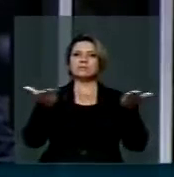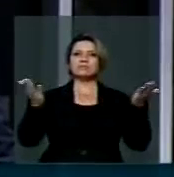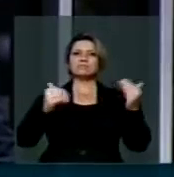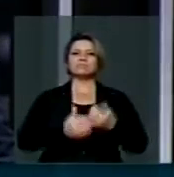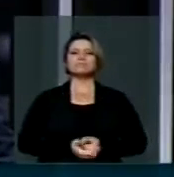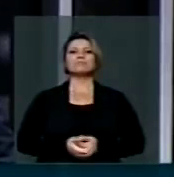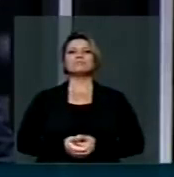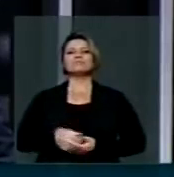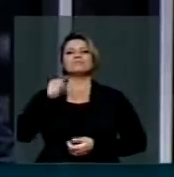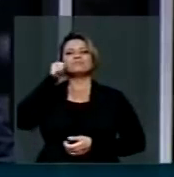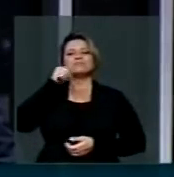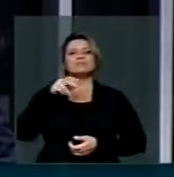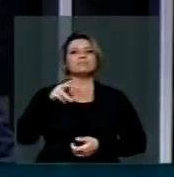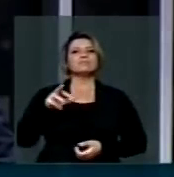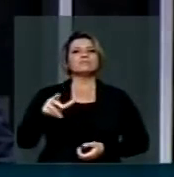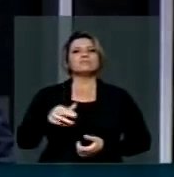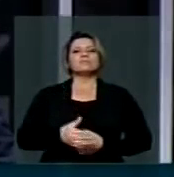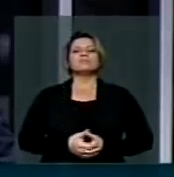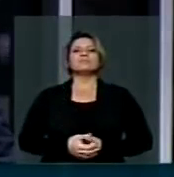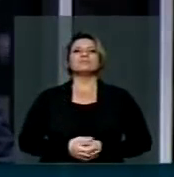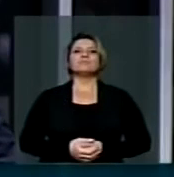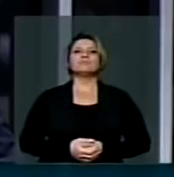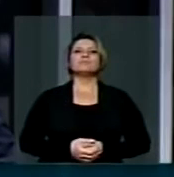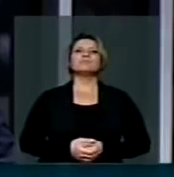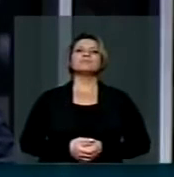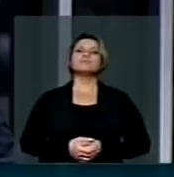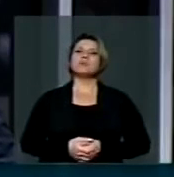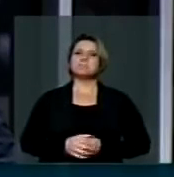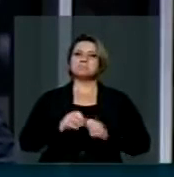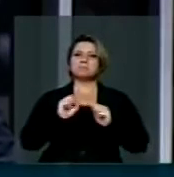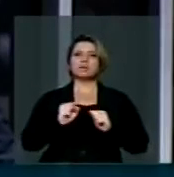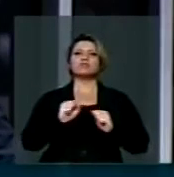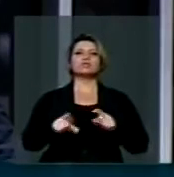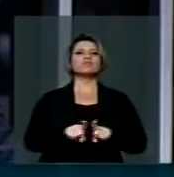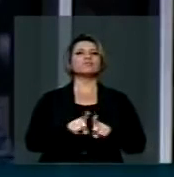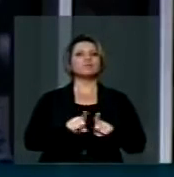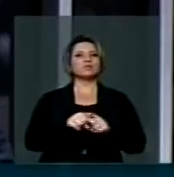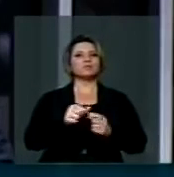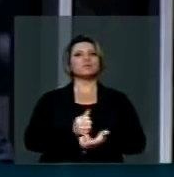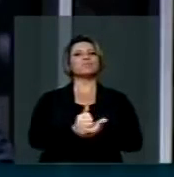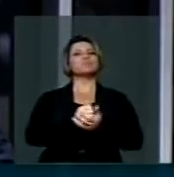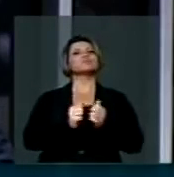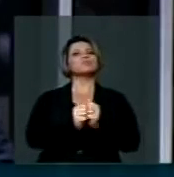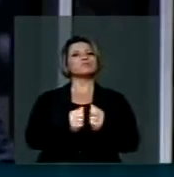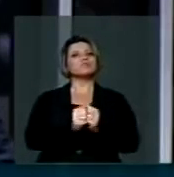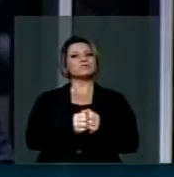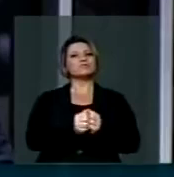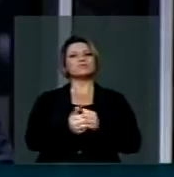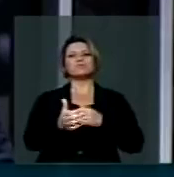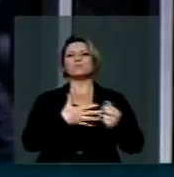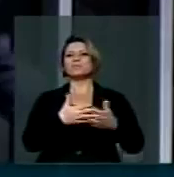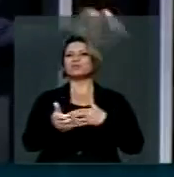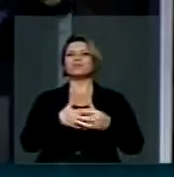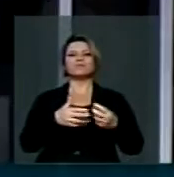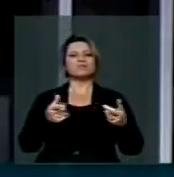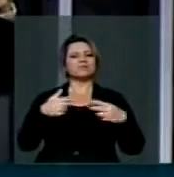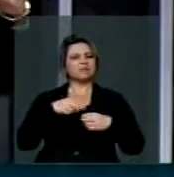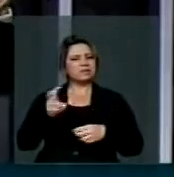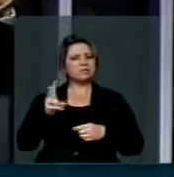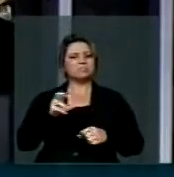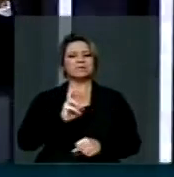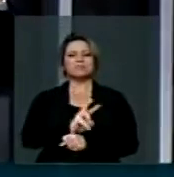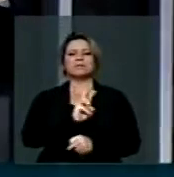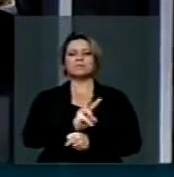às senhoras, meus irmãos, minhas irmãs, que podem contar conosco, para o que devem é, se é para